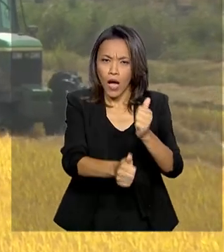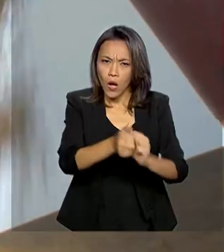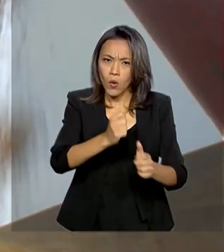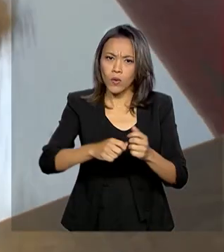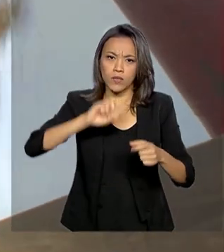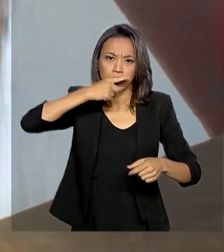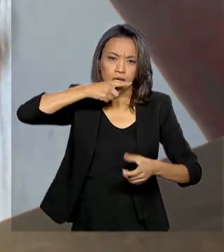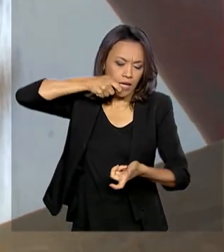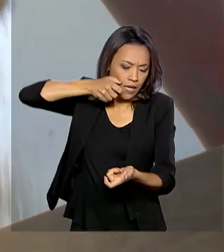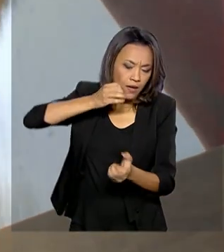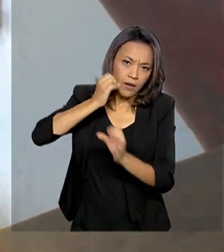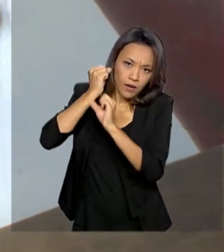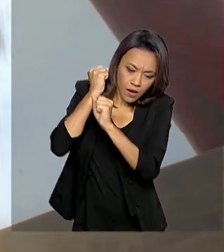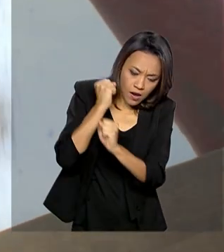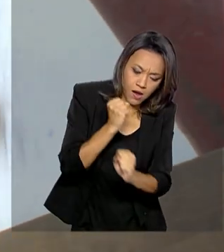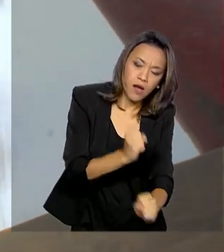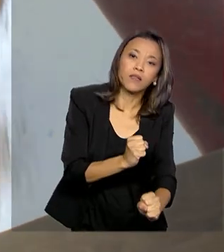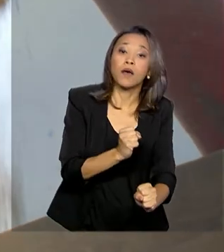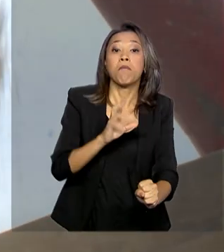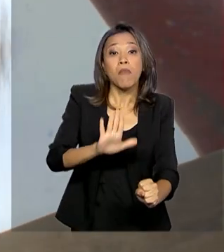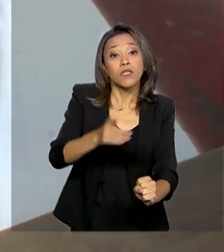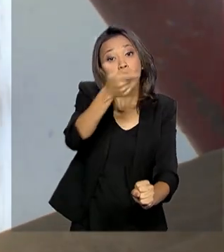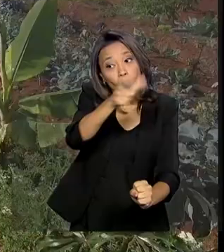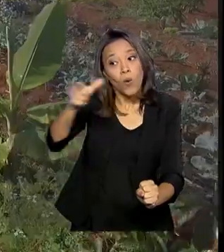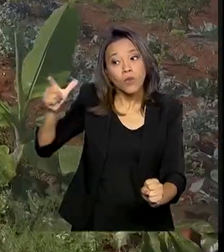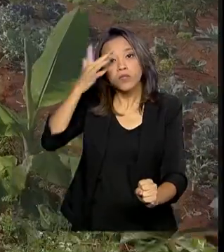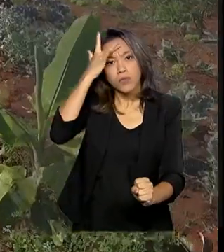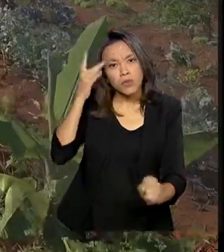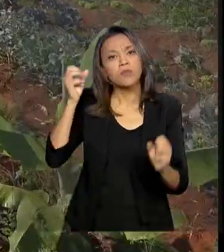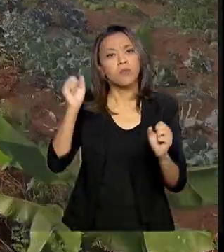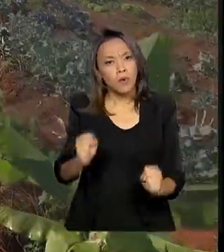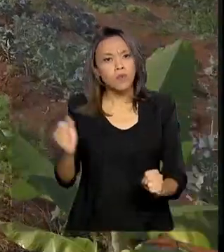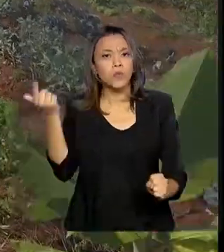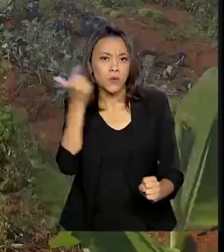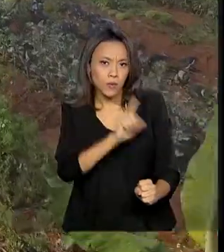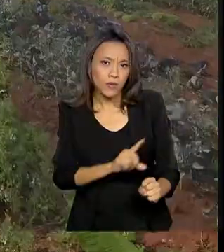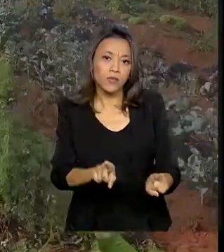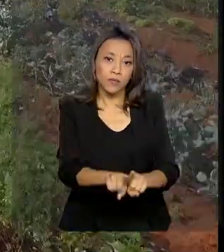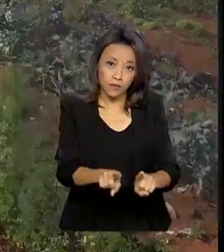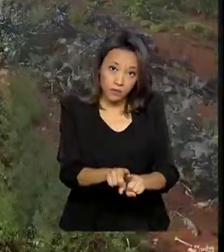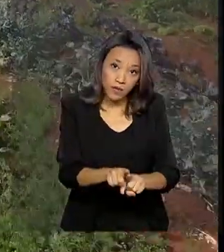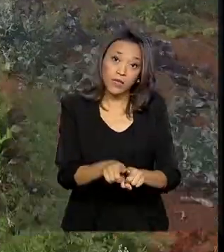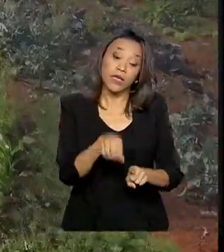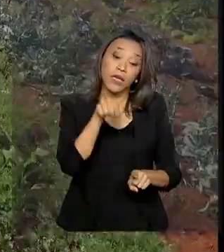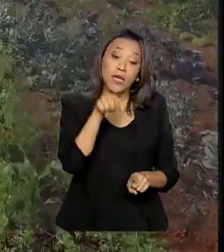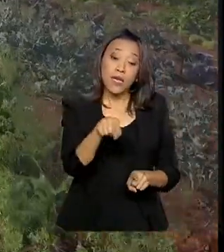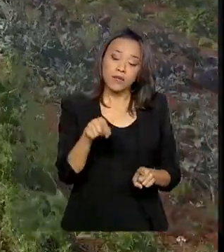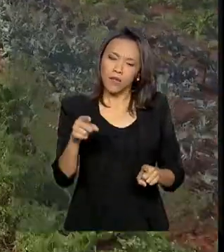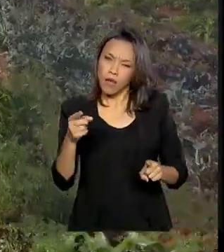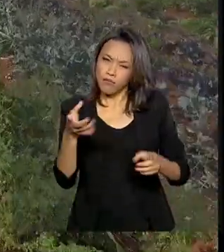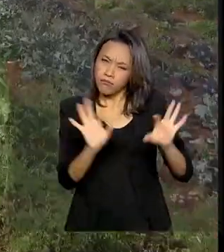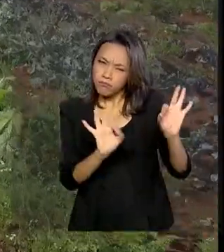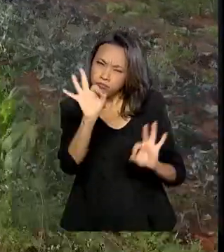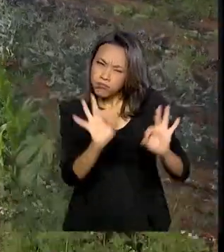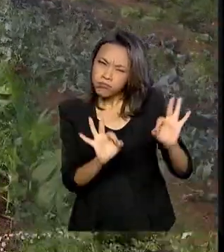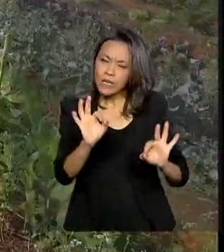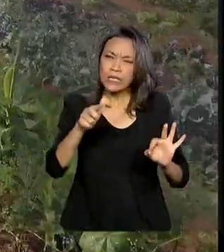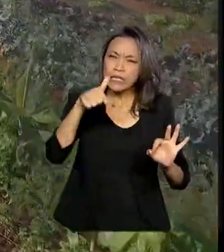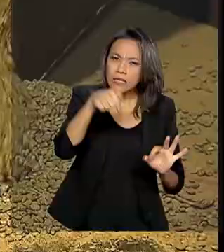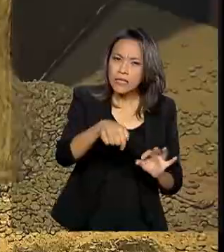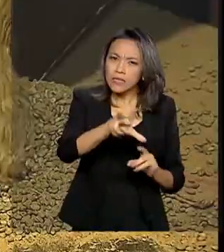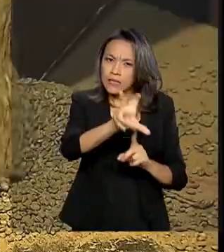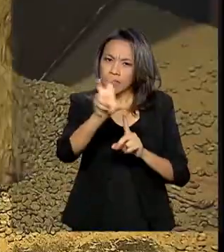-açúcar. Mas outros produtores também podem ser contemplados. A estimativa é que pelo menos 750